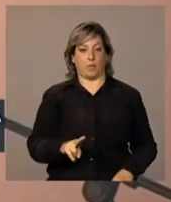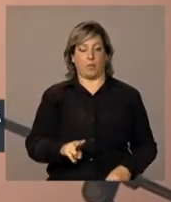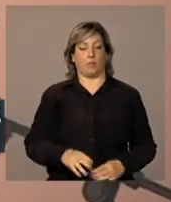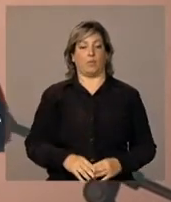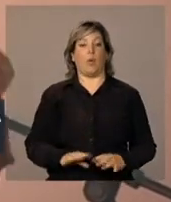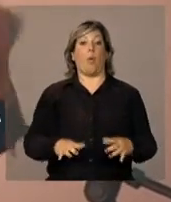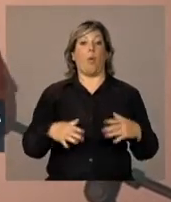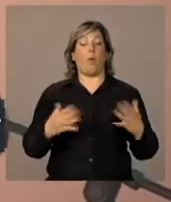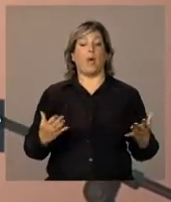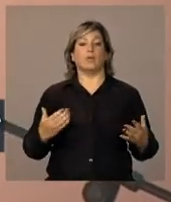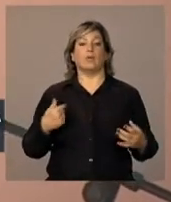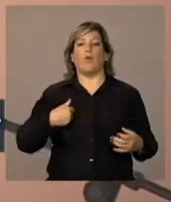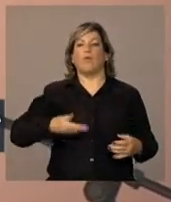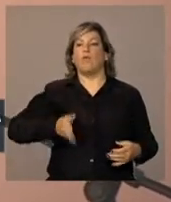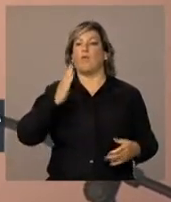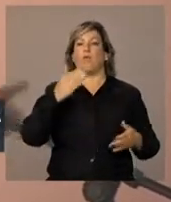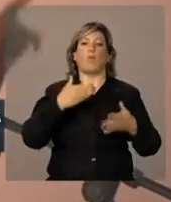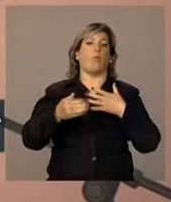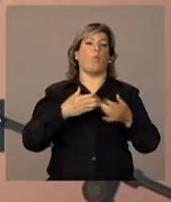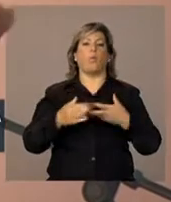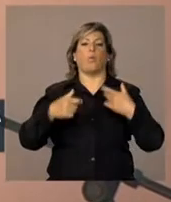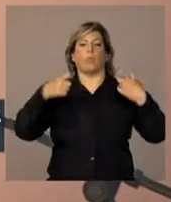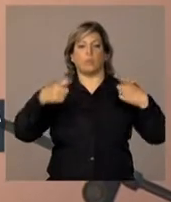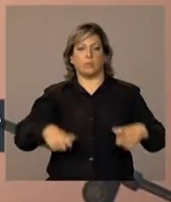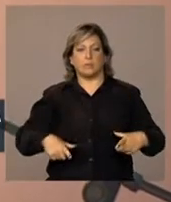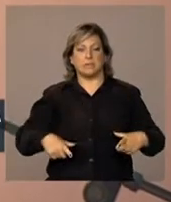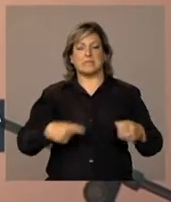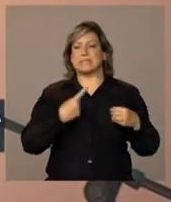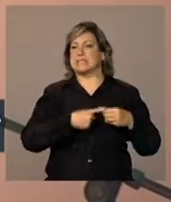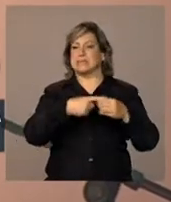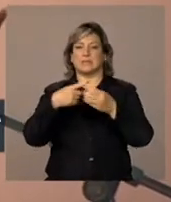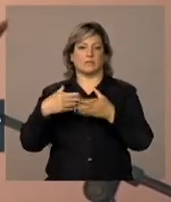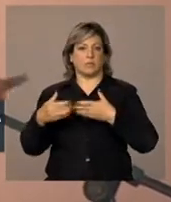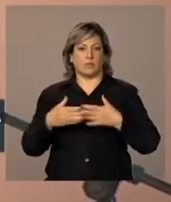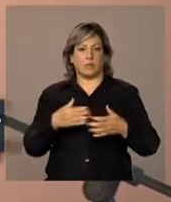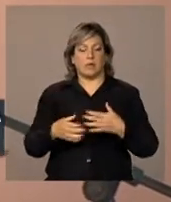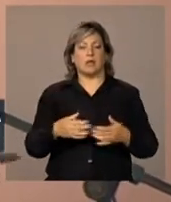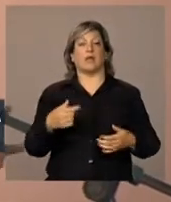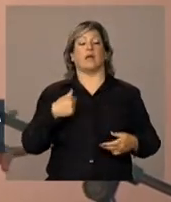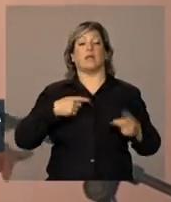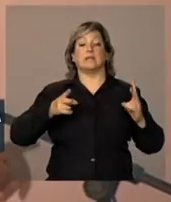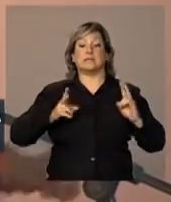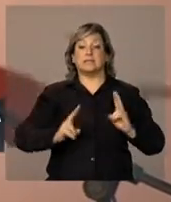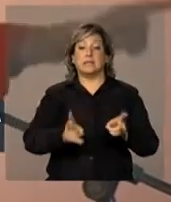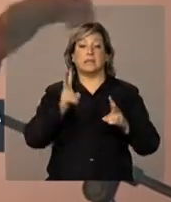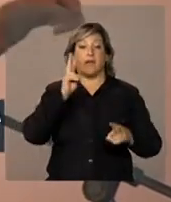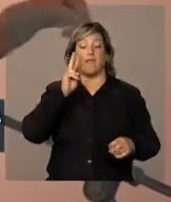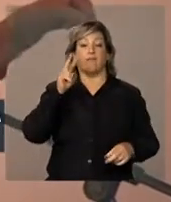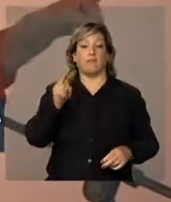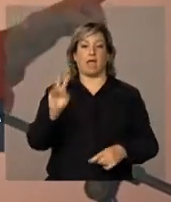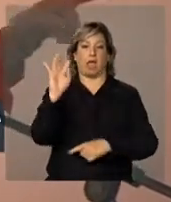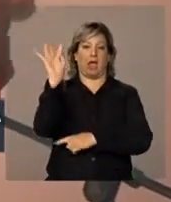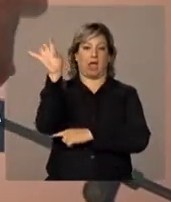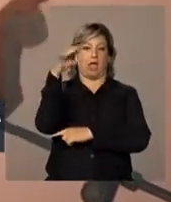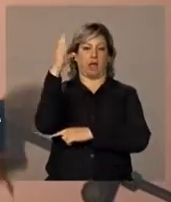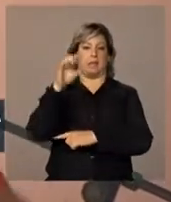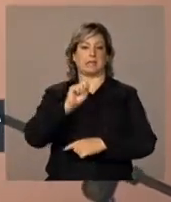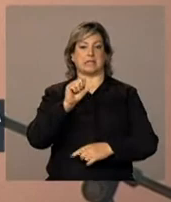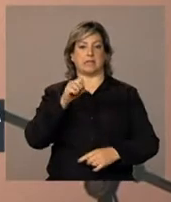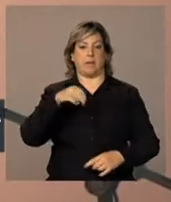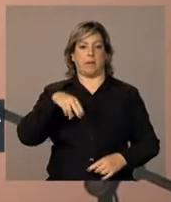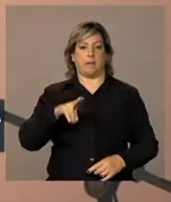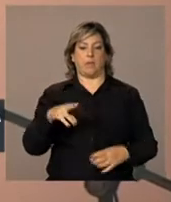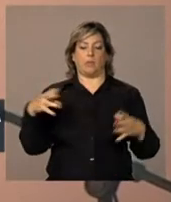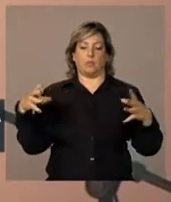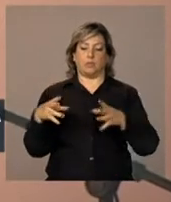Quando eu vou em qualquer ato, em qualquer cidade, eu sempre vejo a ambulância do SAMU e o